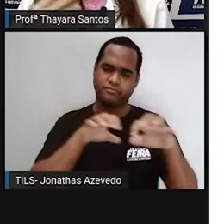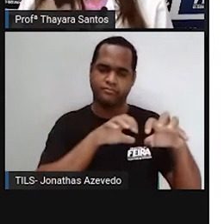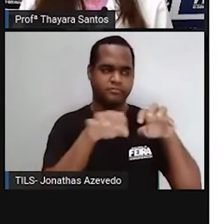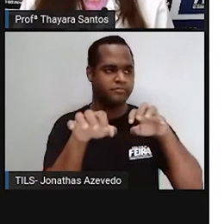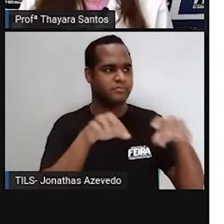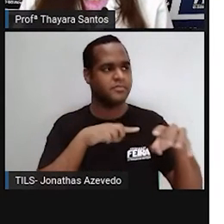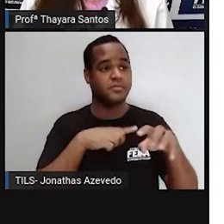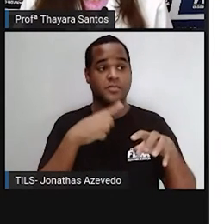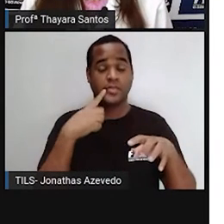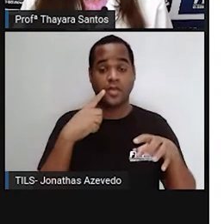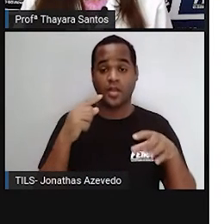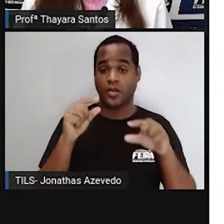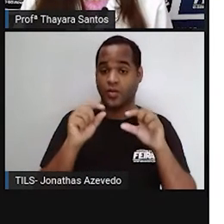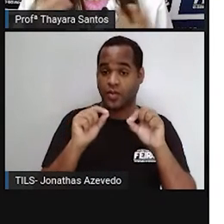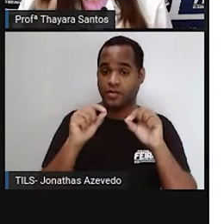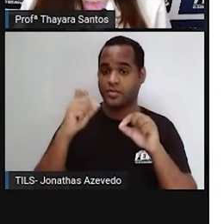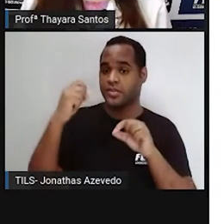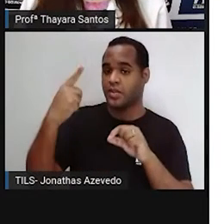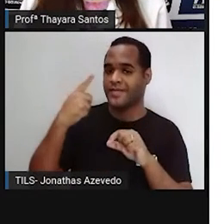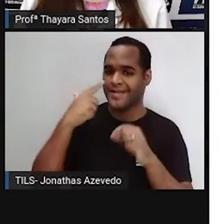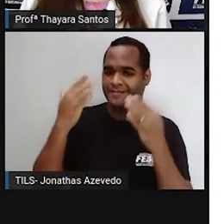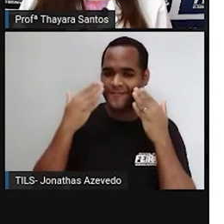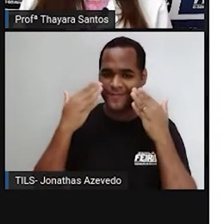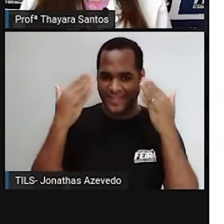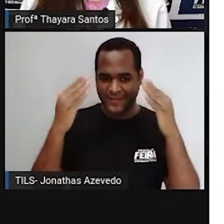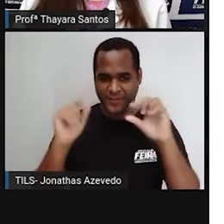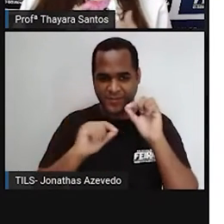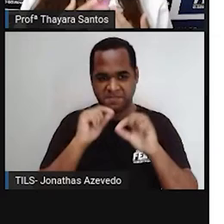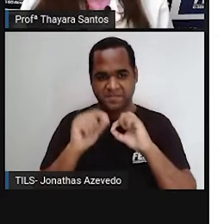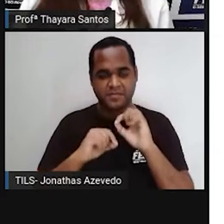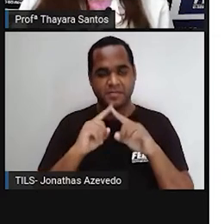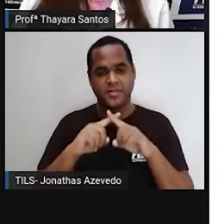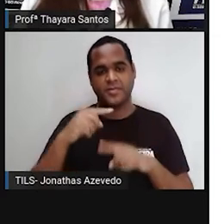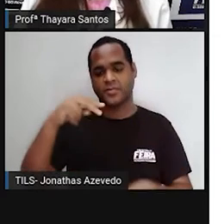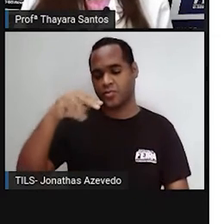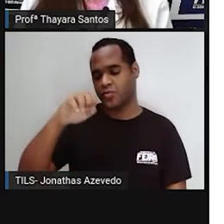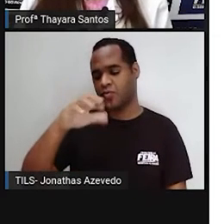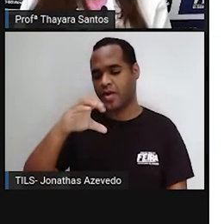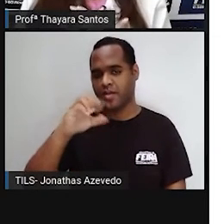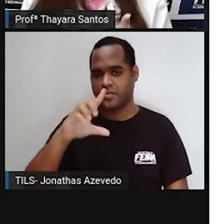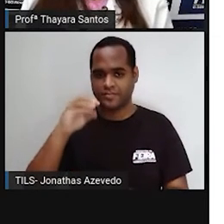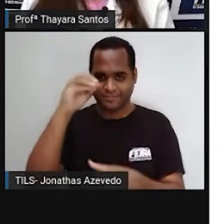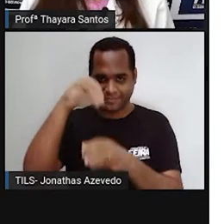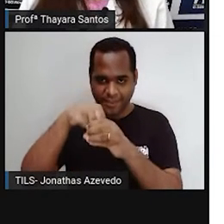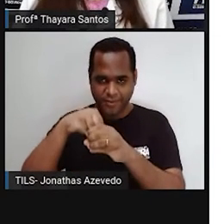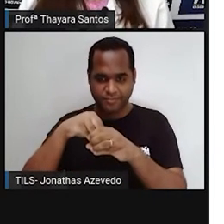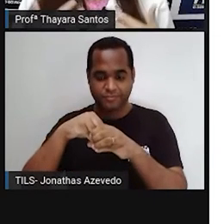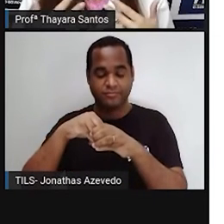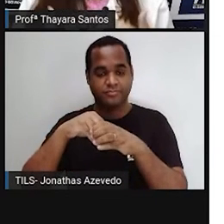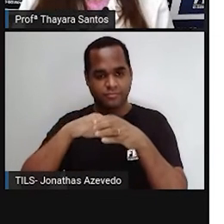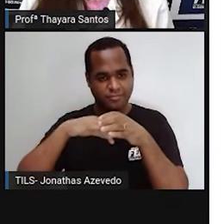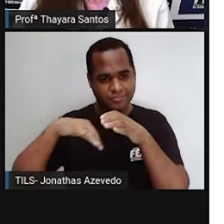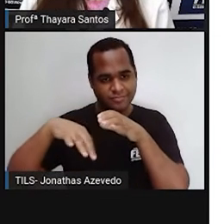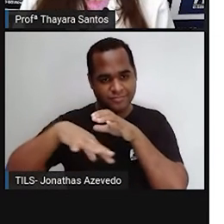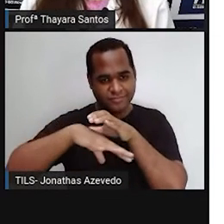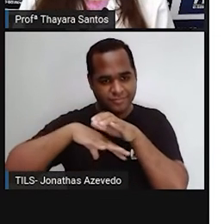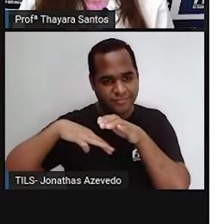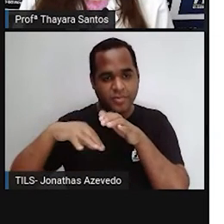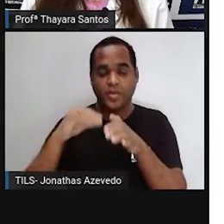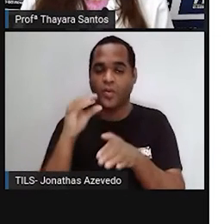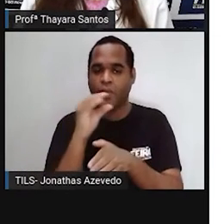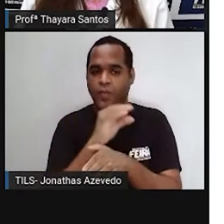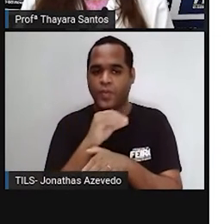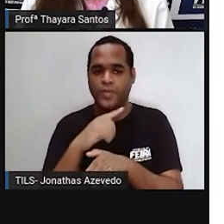Então, as regiões que o Sol apresenta são essas aqui. Primeiro, ele tem um núcleo, que é a estrutura que a gente já conversou, que é a parte mais